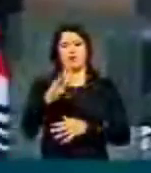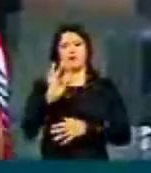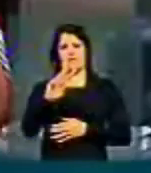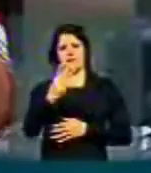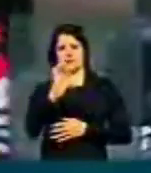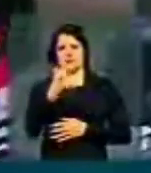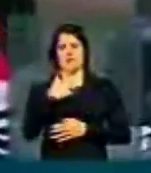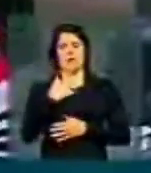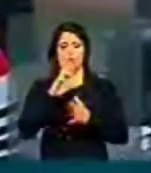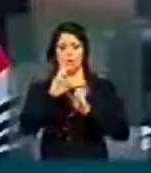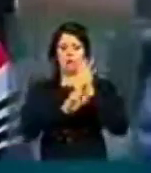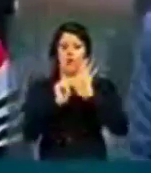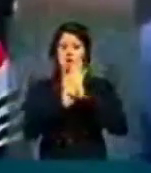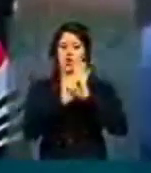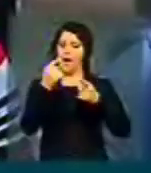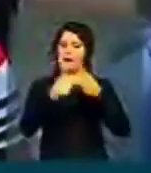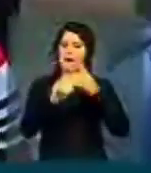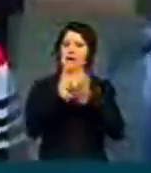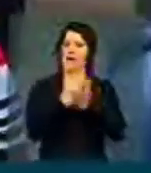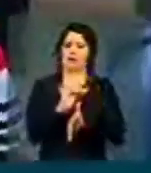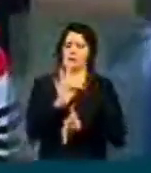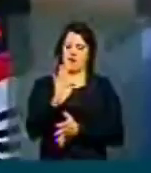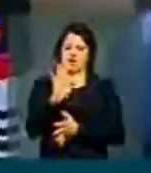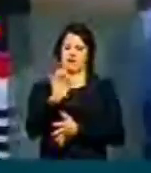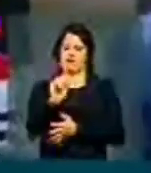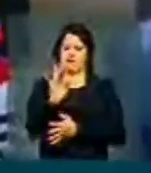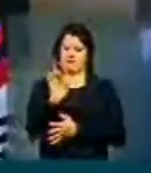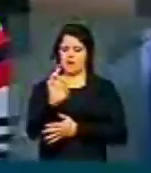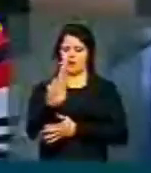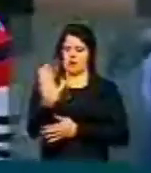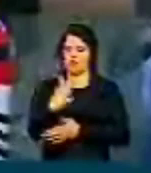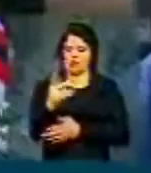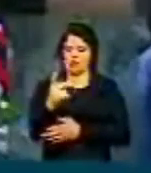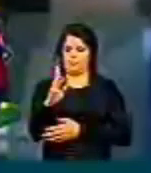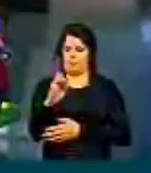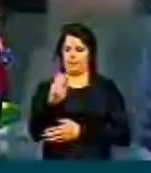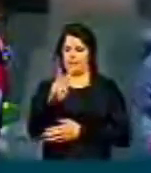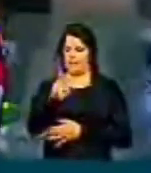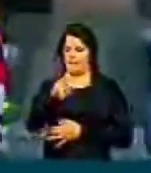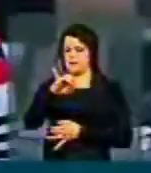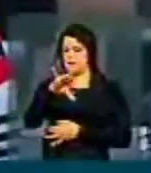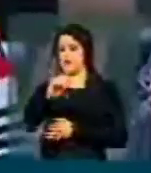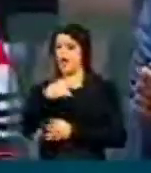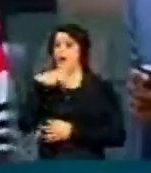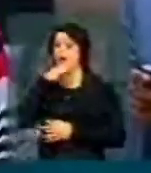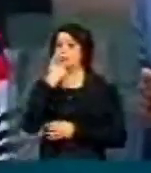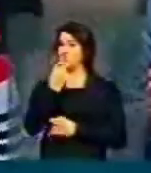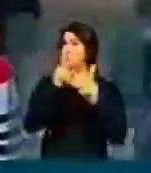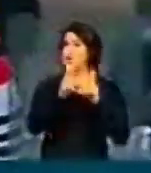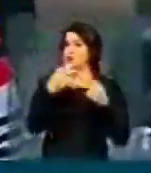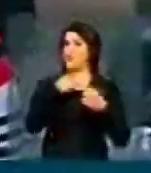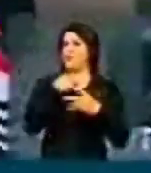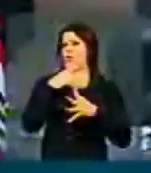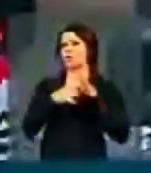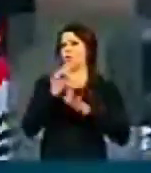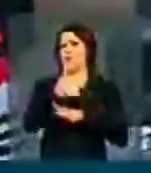relatora contra a existência do fator, mas acho que um tema não pode interferir no outro. A existência do